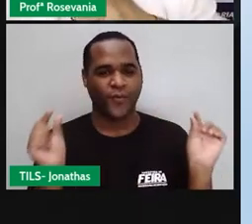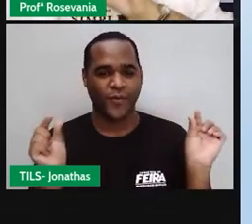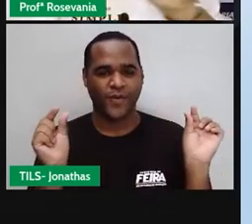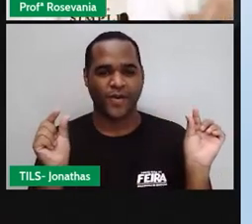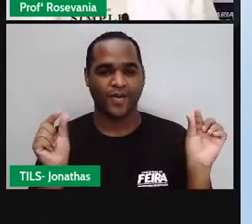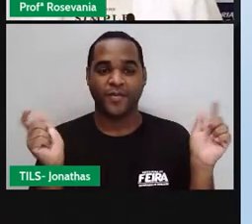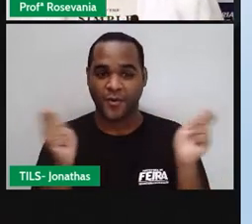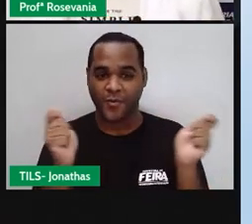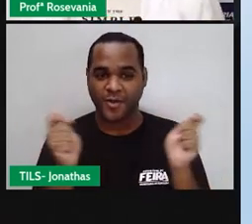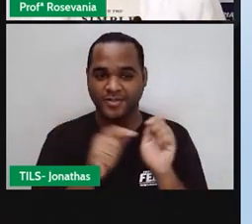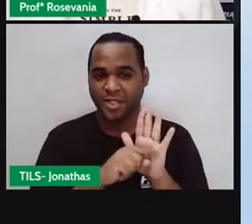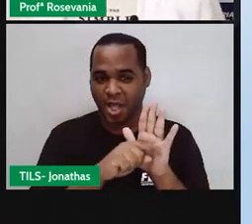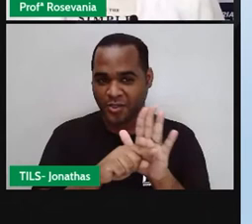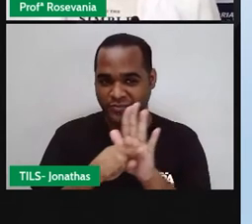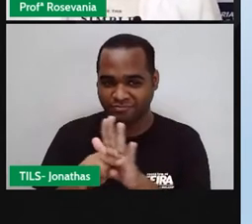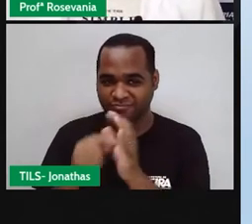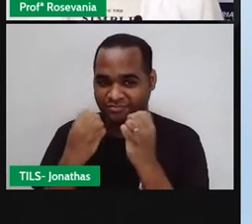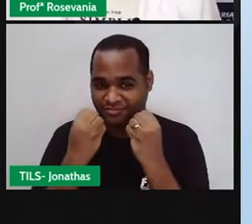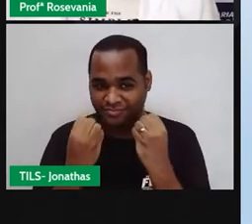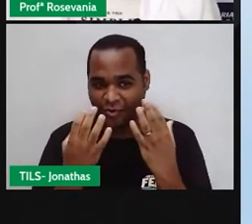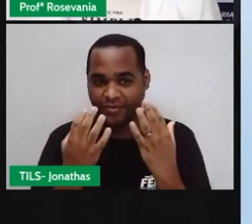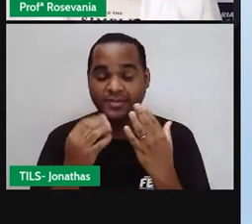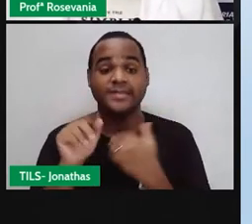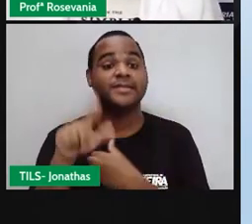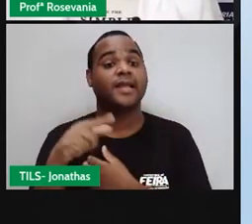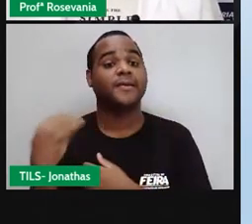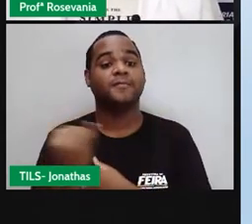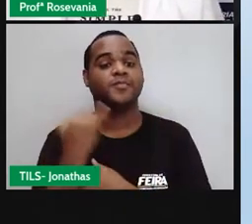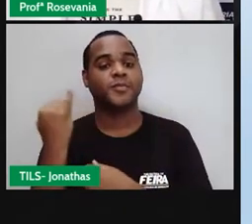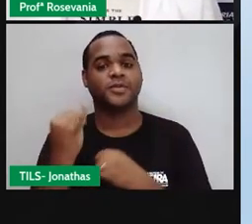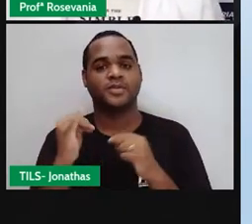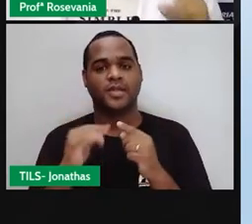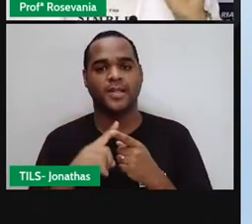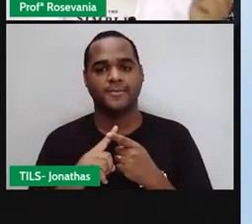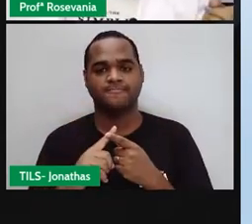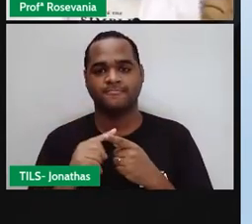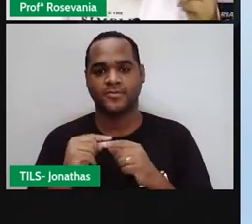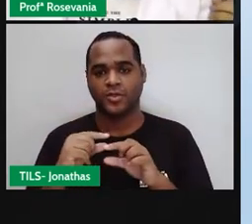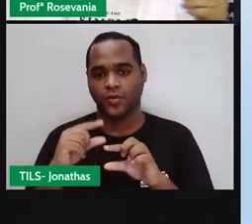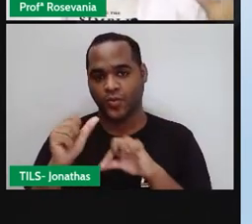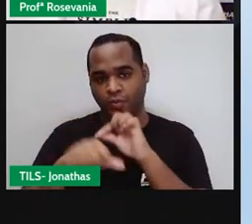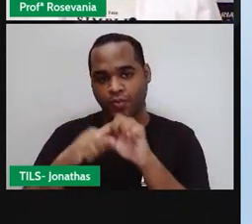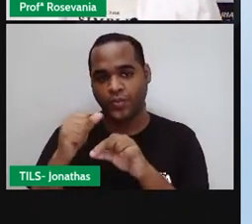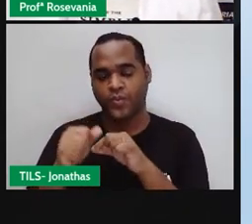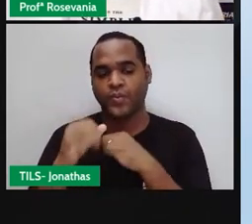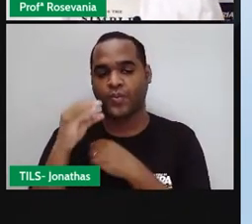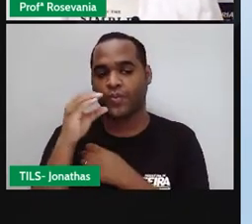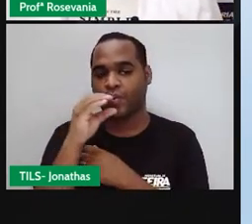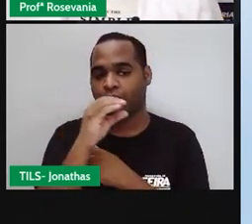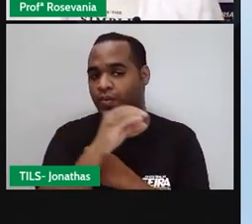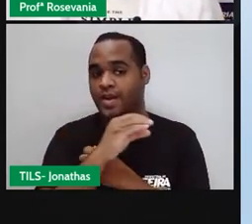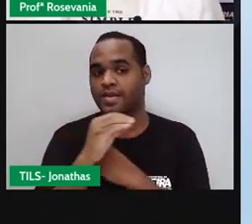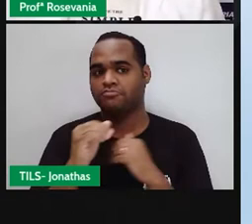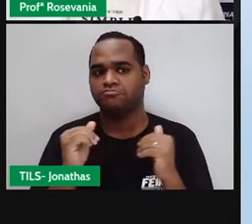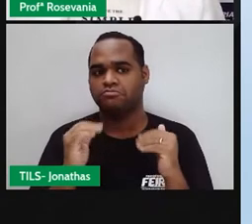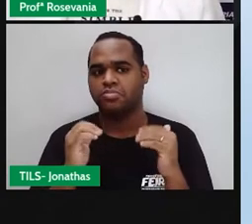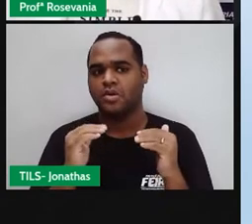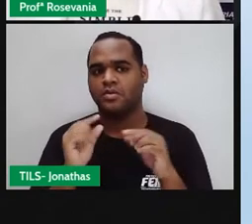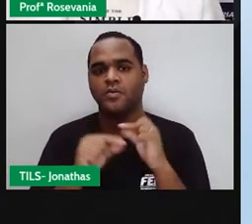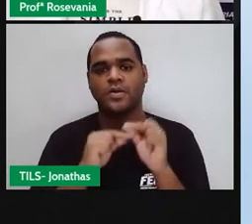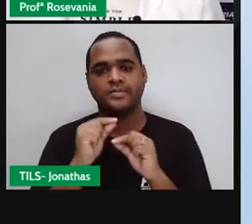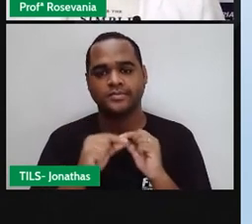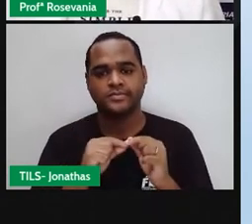ajuda a gente, né, visualizar melhor. Como é que ele aumenta a temperatura? Aqui eu vou juntar os dois processos que a gente já falou, né, a questão do,